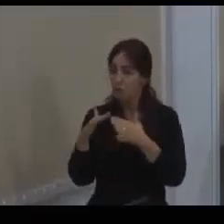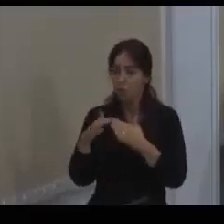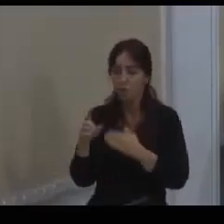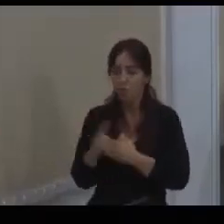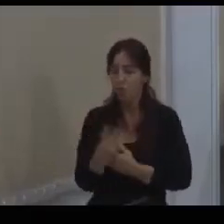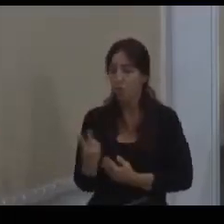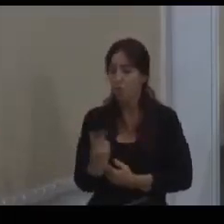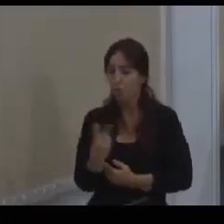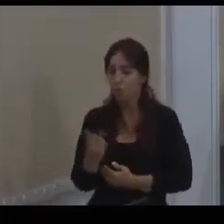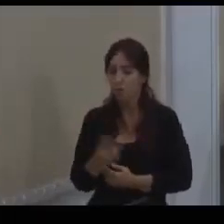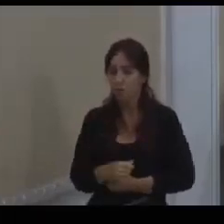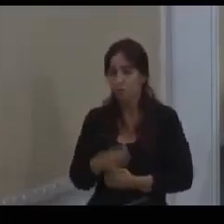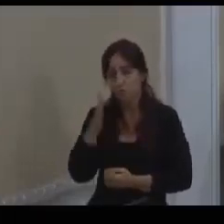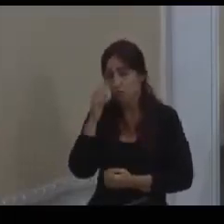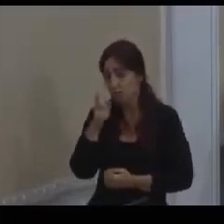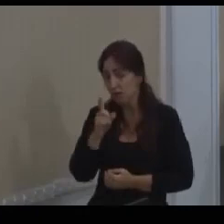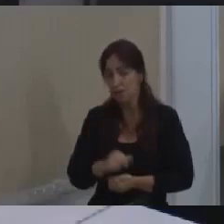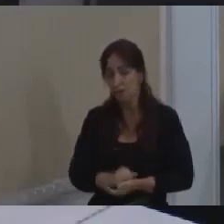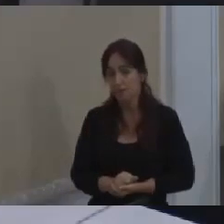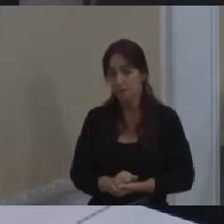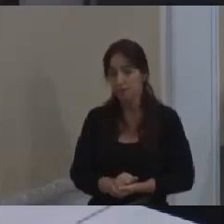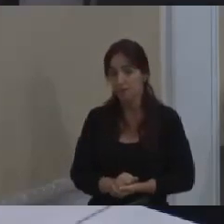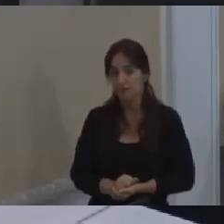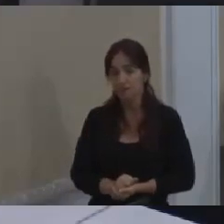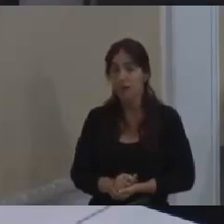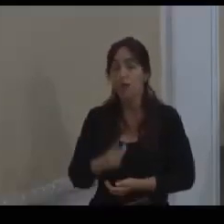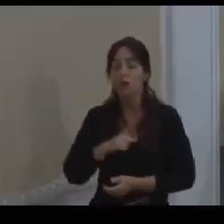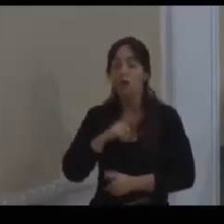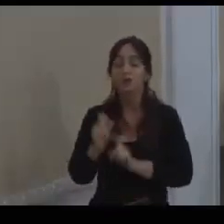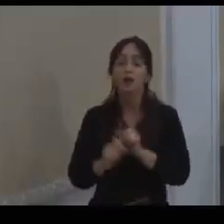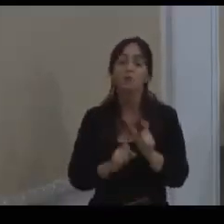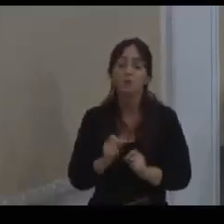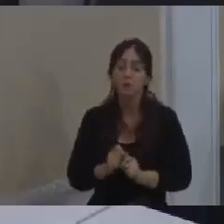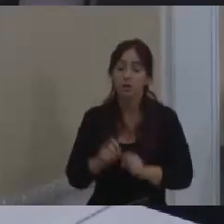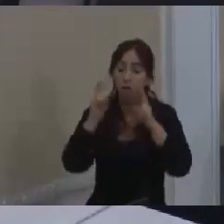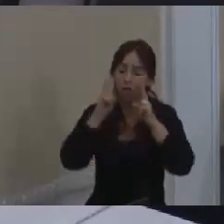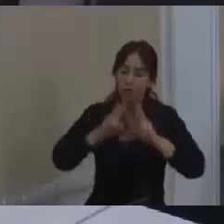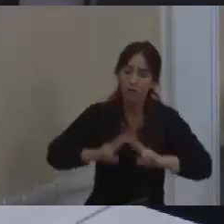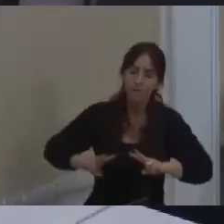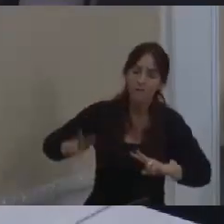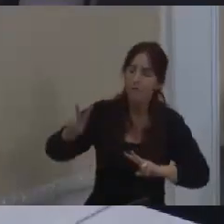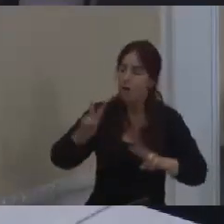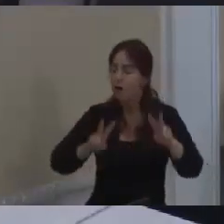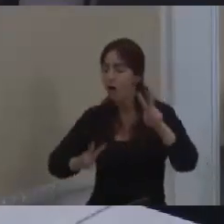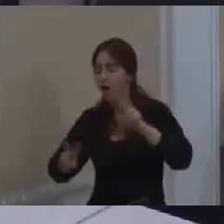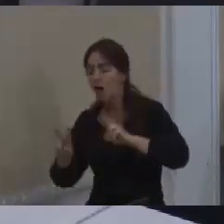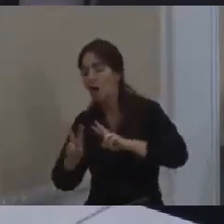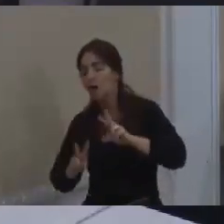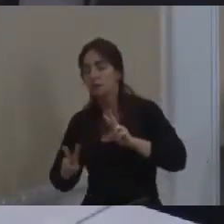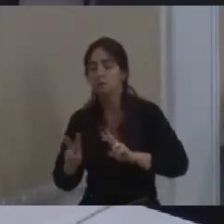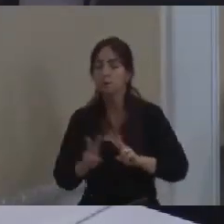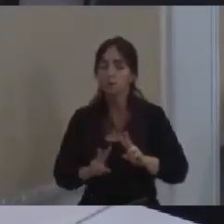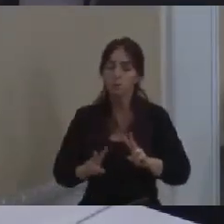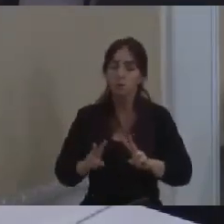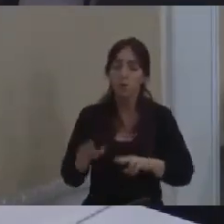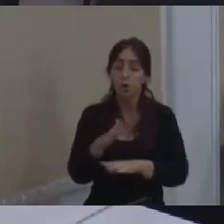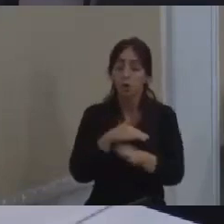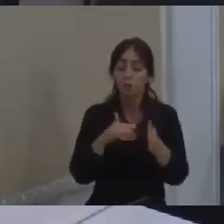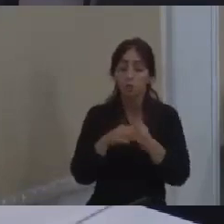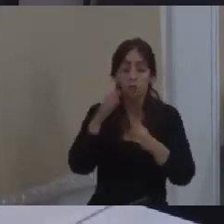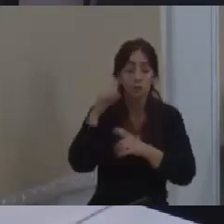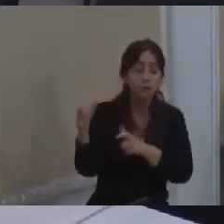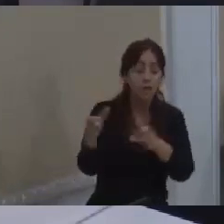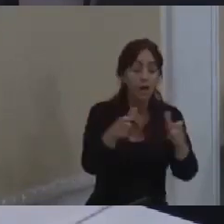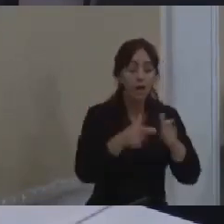o senhor sabe que não bate. Nós temos que na verdade enxergar todas as áreas vocacionadas todas as áreas